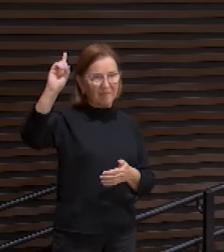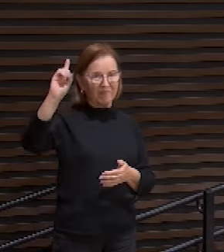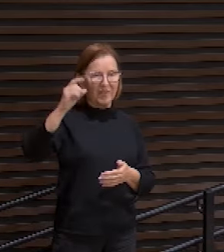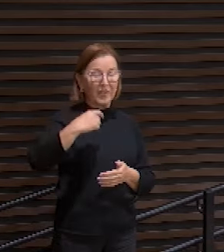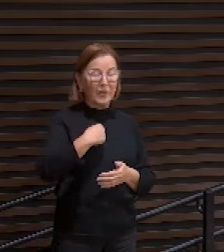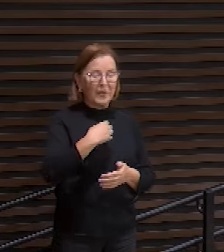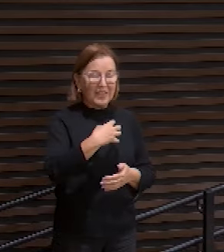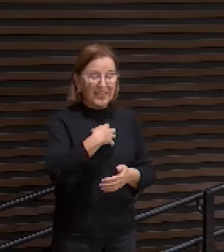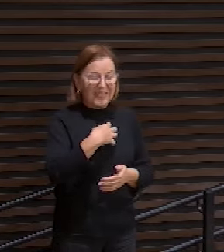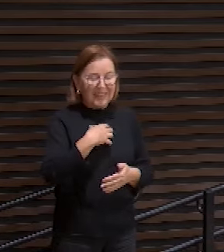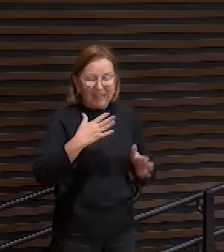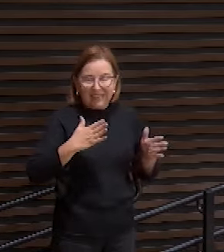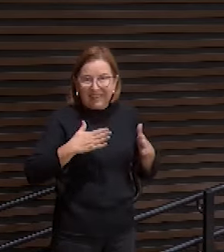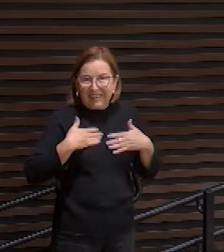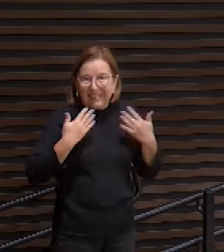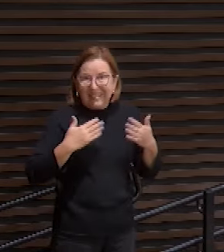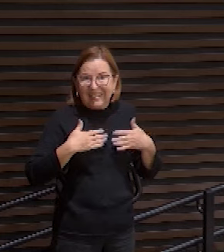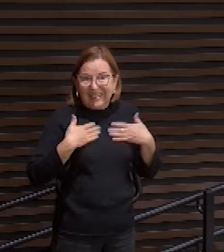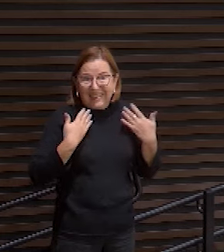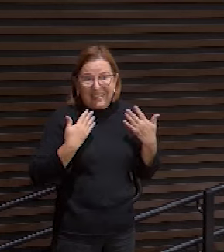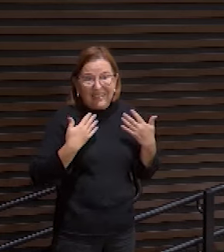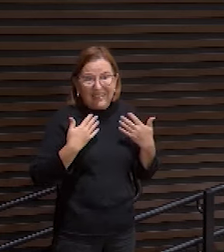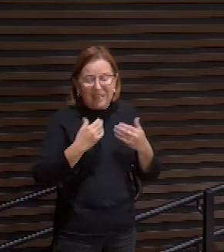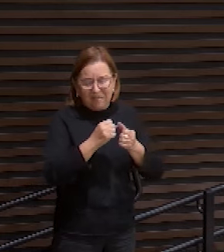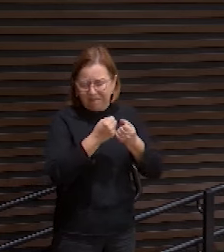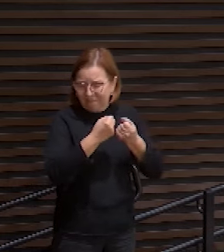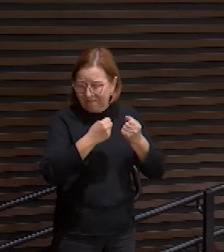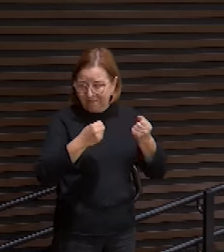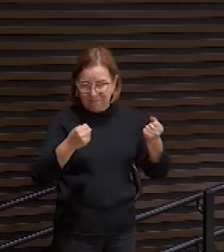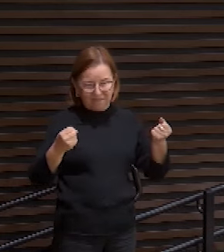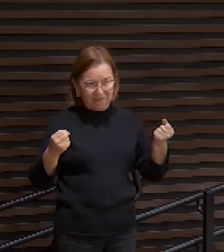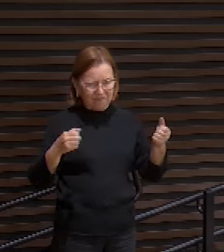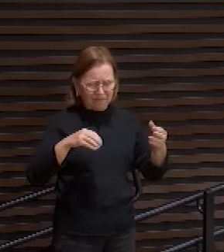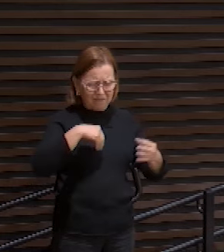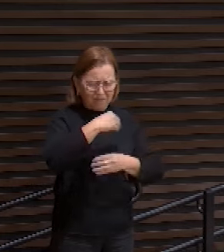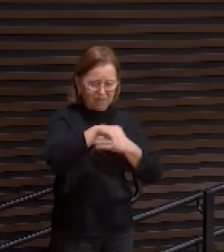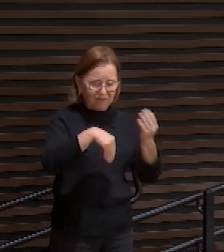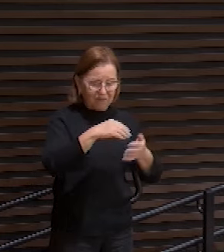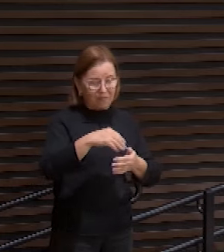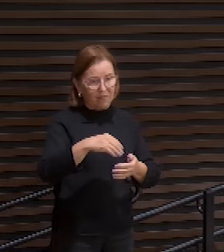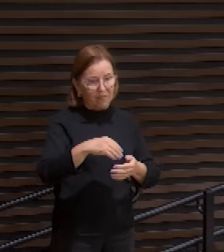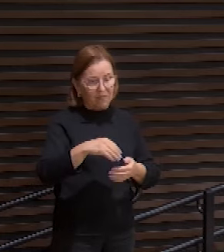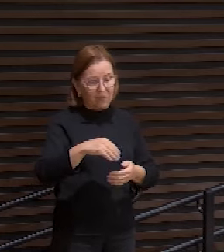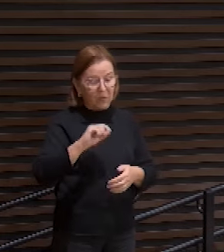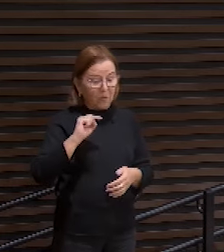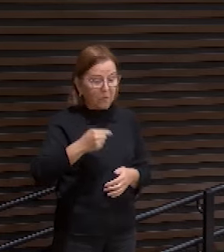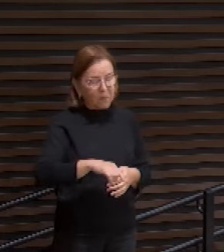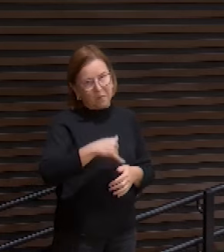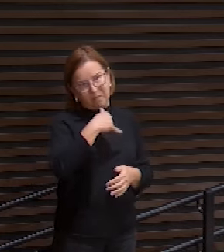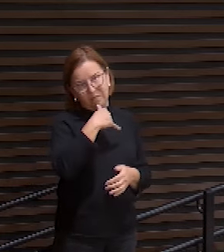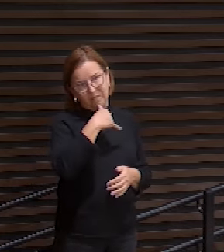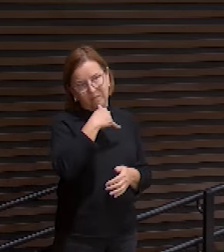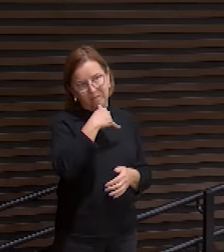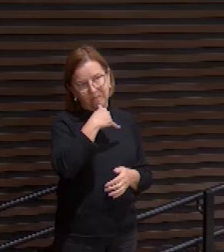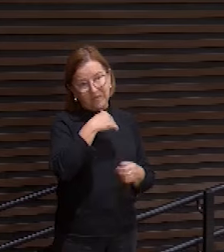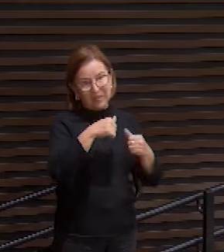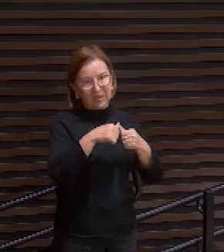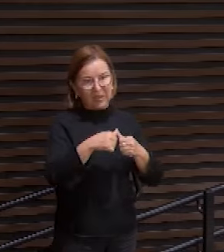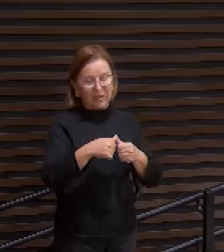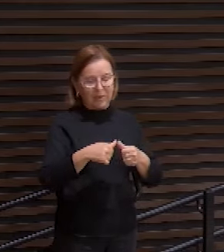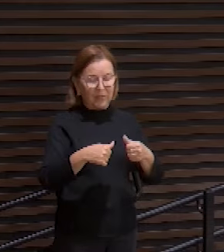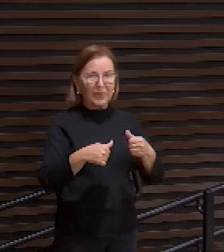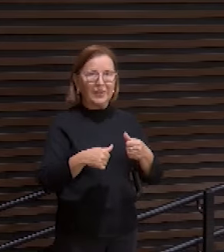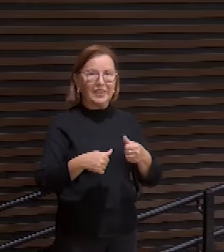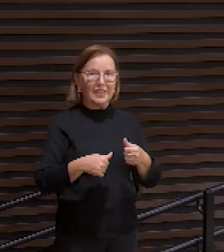eu sinto uma alegria enorme, misturada com uma profunda tristeza. É isso que esse texto causa